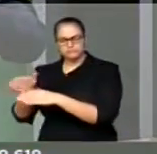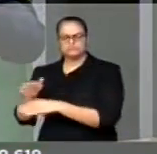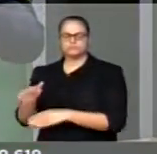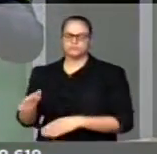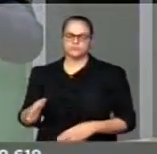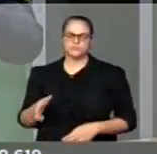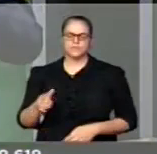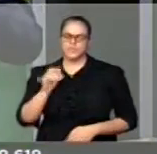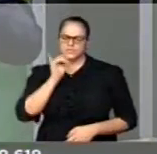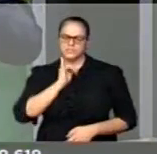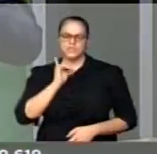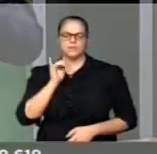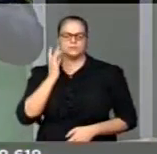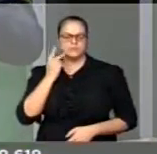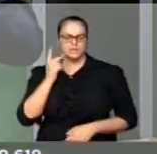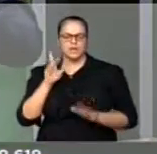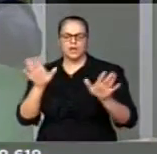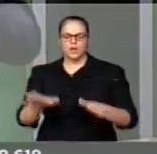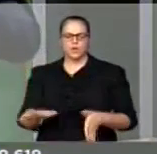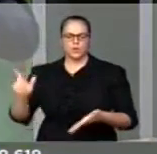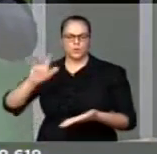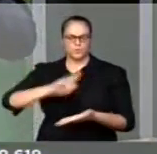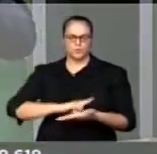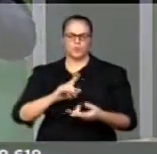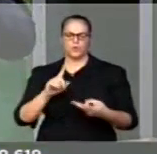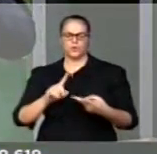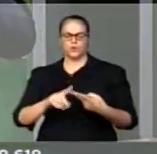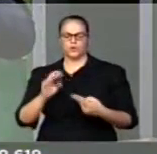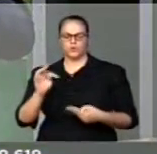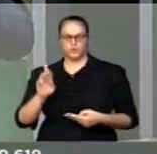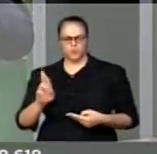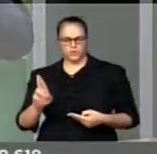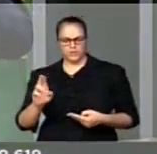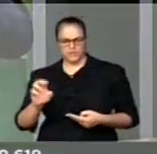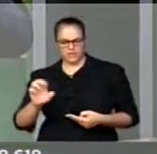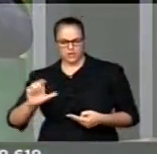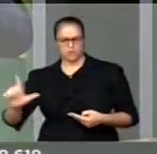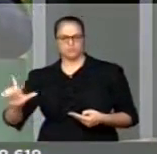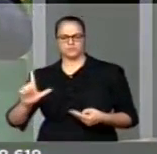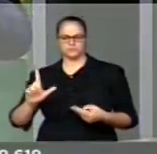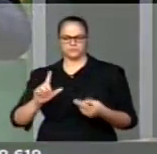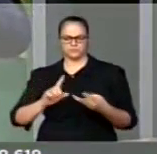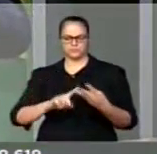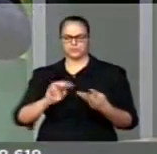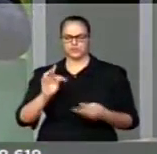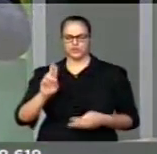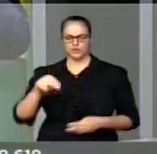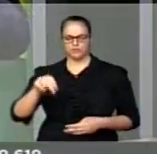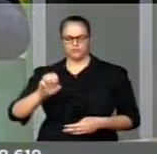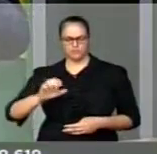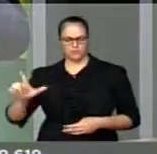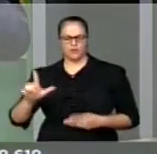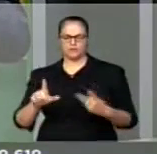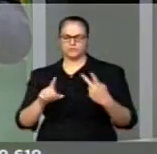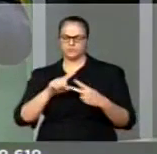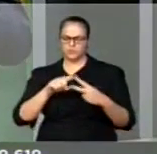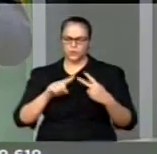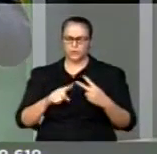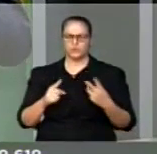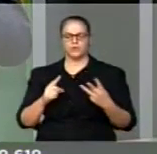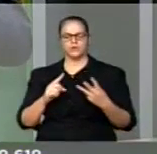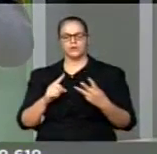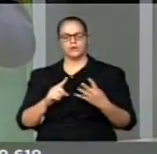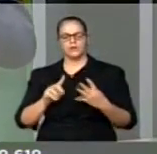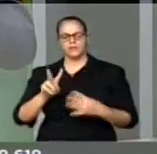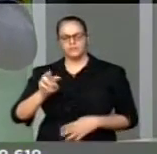aeroporto Pito Martins, o túnel da Avenida Santos Dumont, o túnel da Avenida Express, o